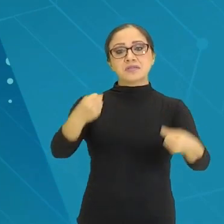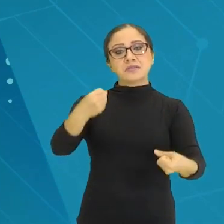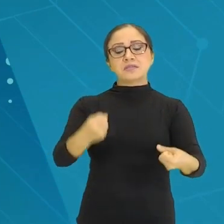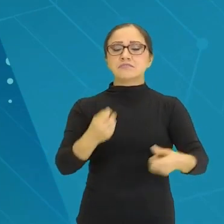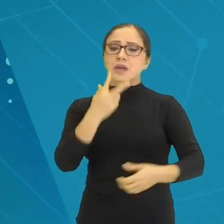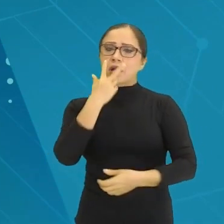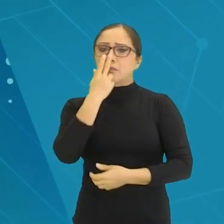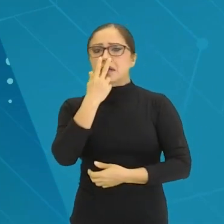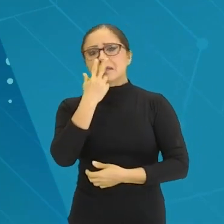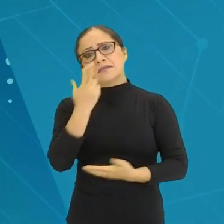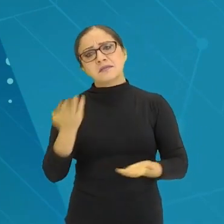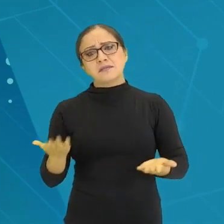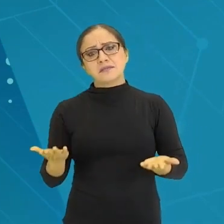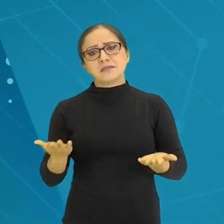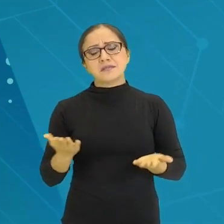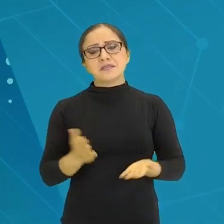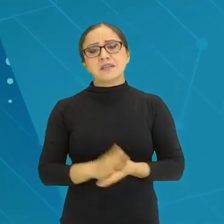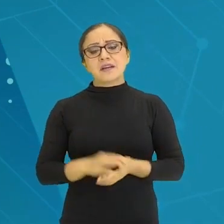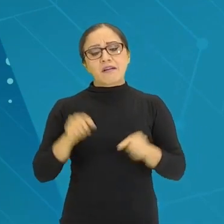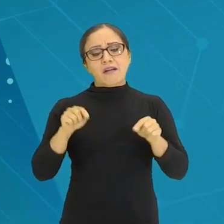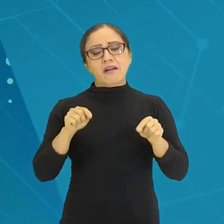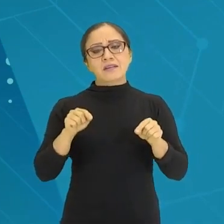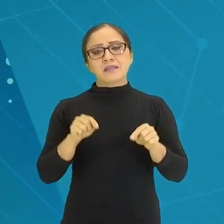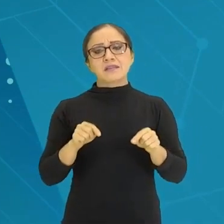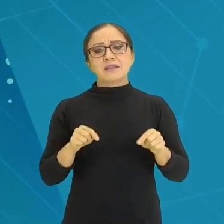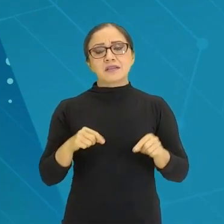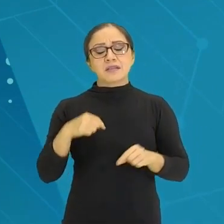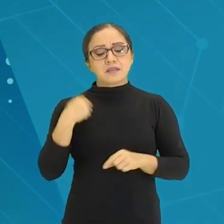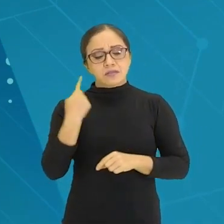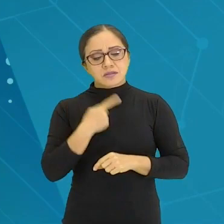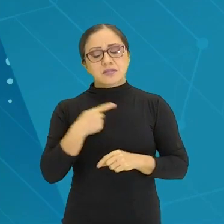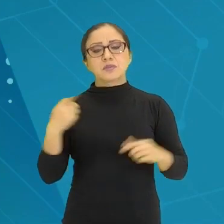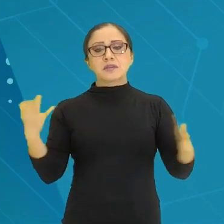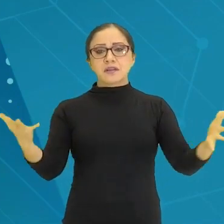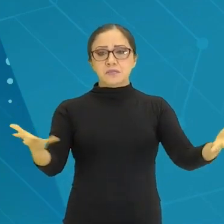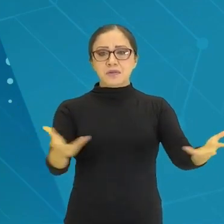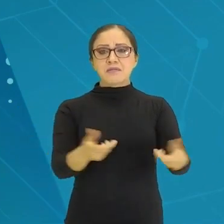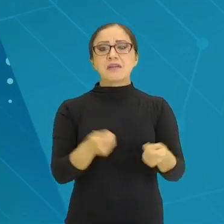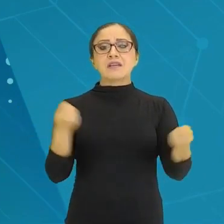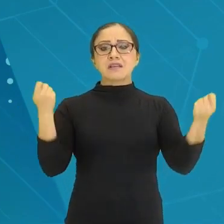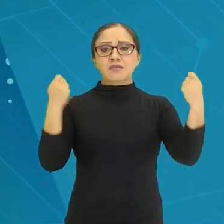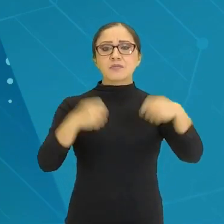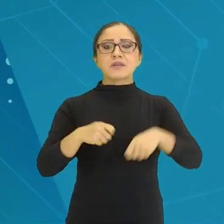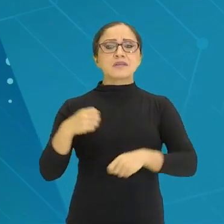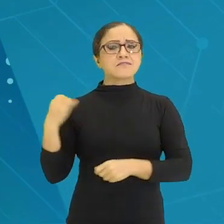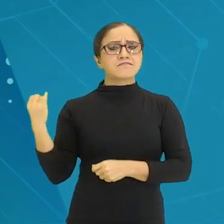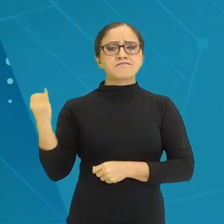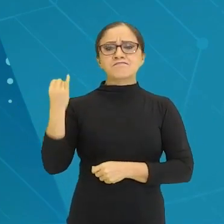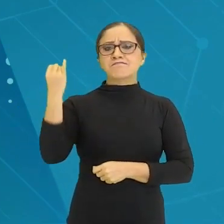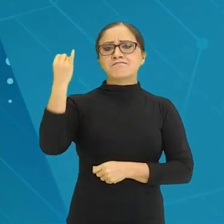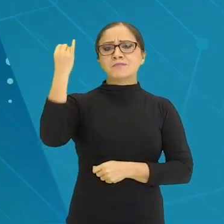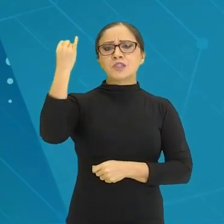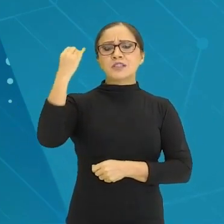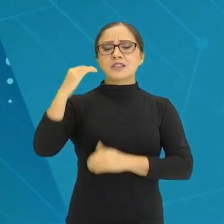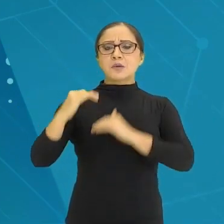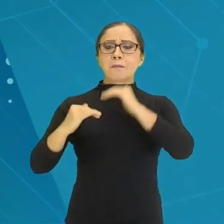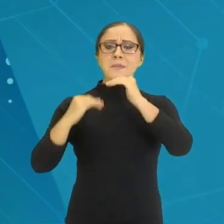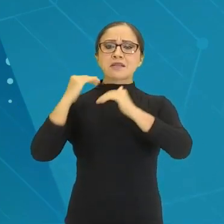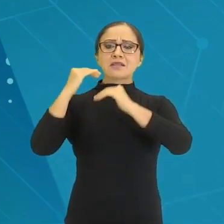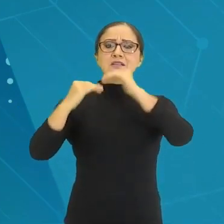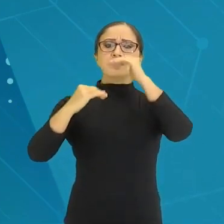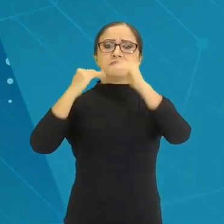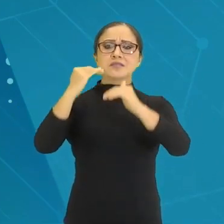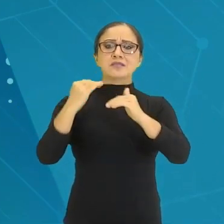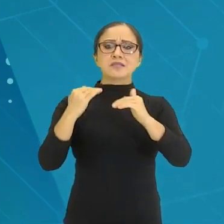parecido aqui, tá? Nós temos habilidades e competências que são importantes para serem desenvolvidas, tanto